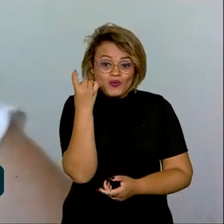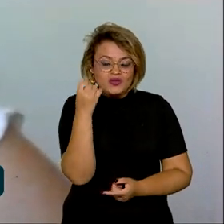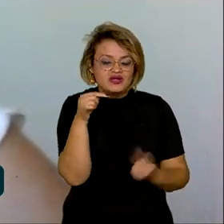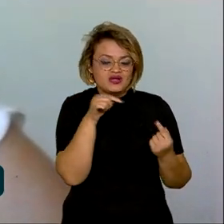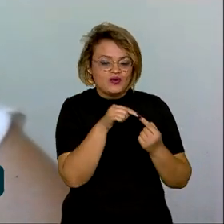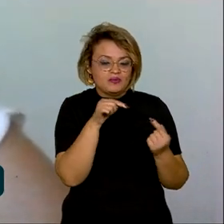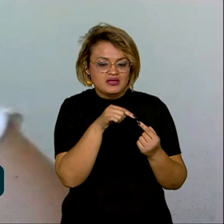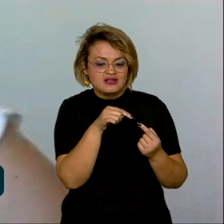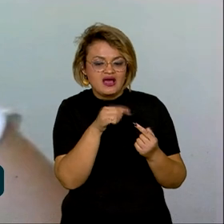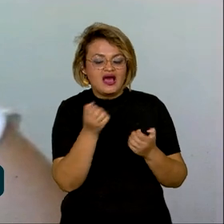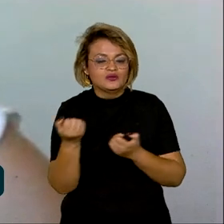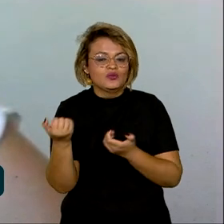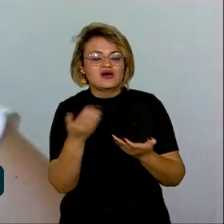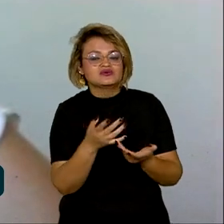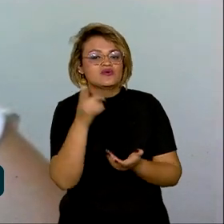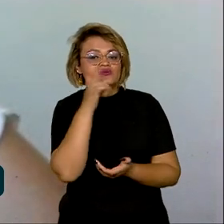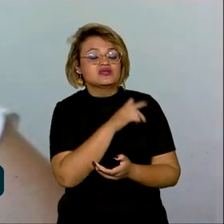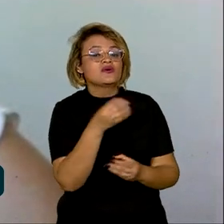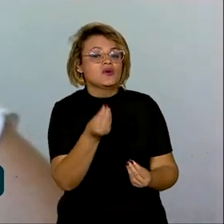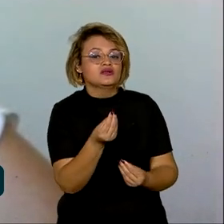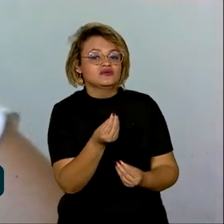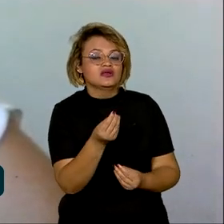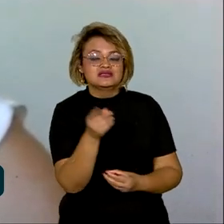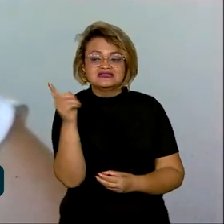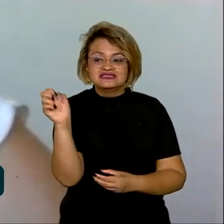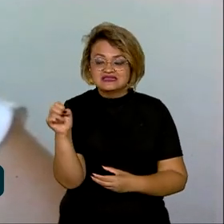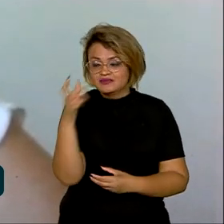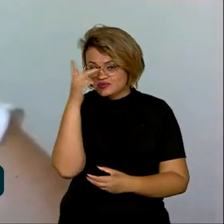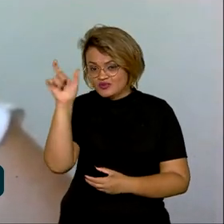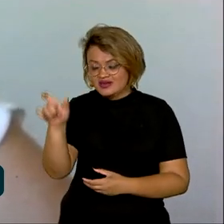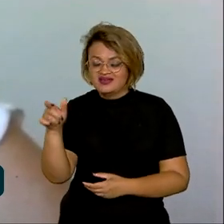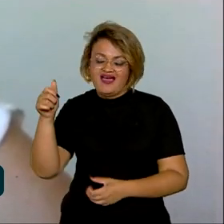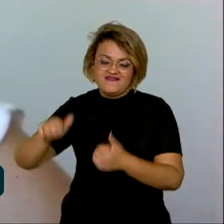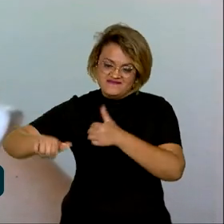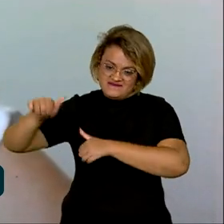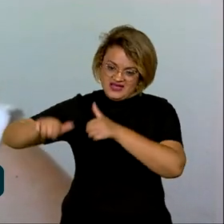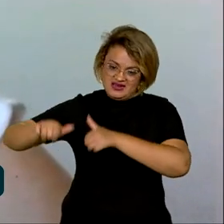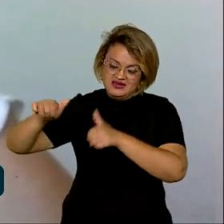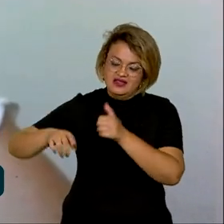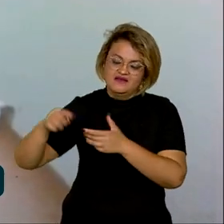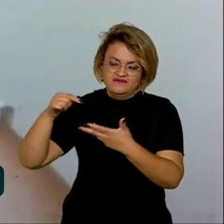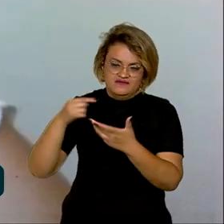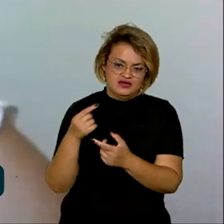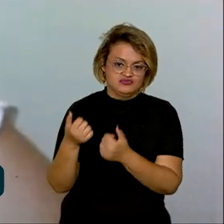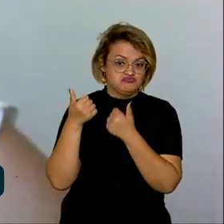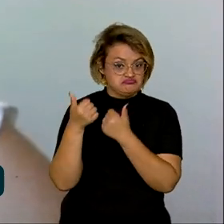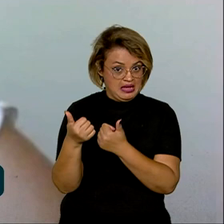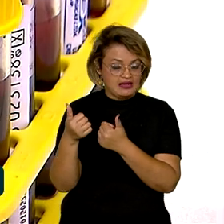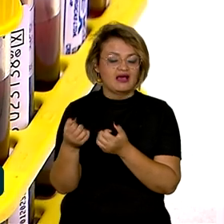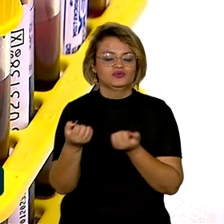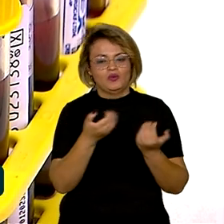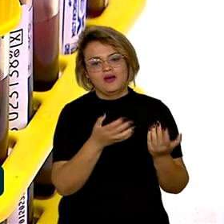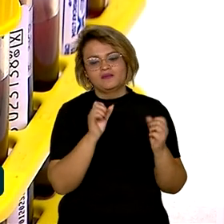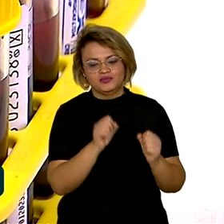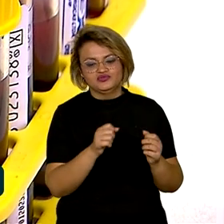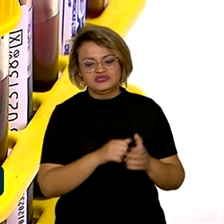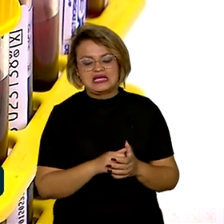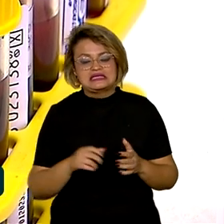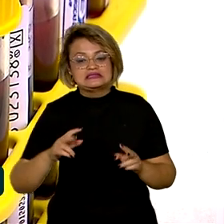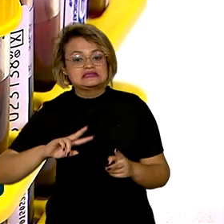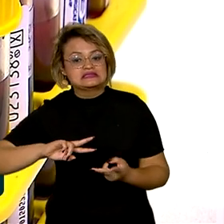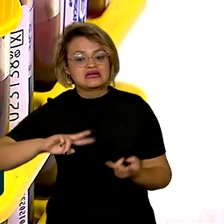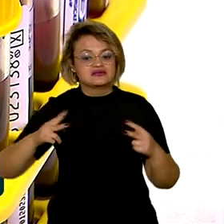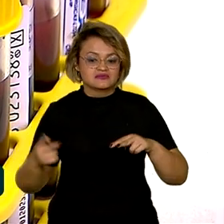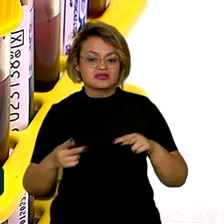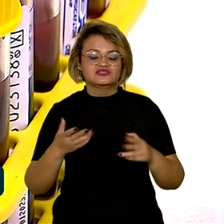compatível, a doação só ocorre quando o doador é avaliado, está em condições de saúde para doar. O transplante